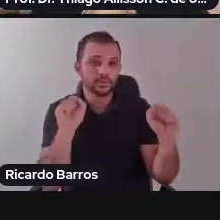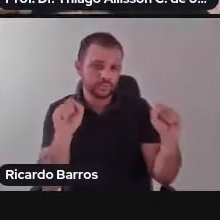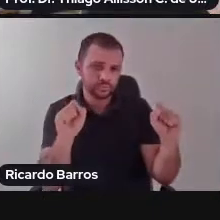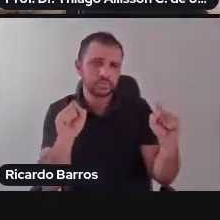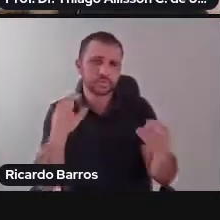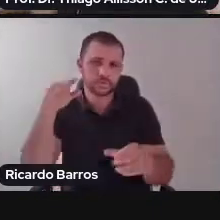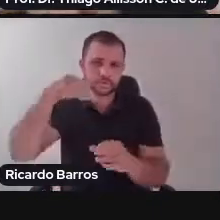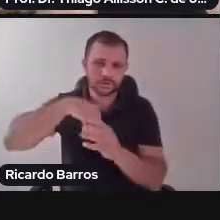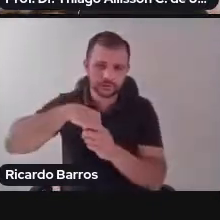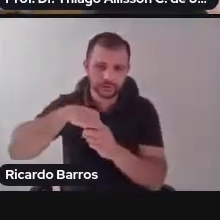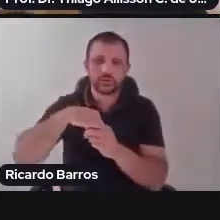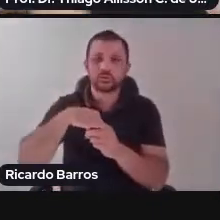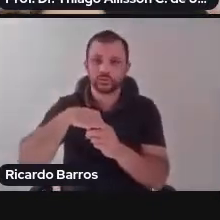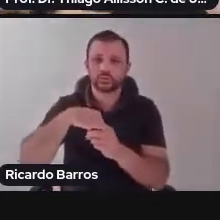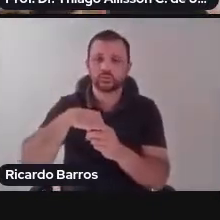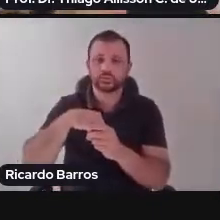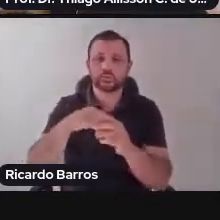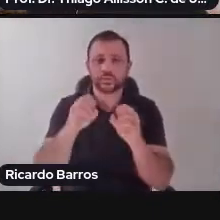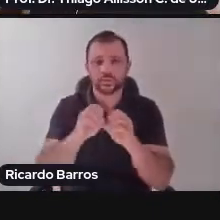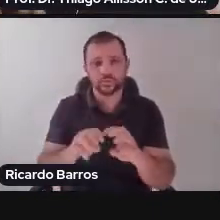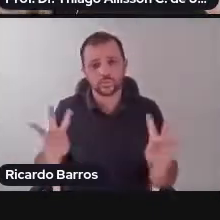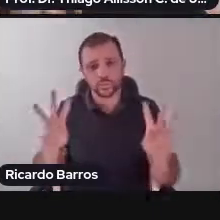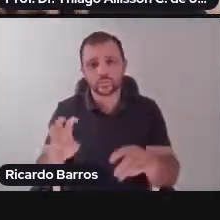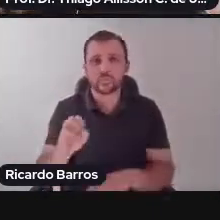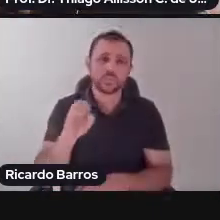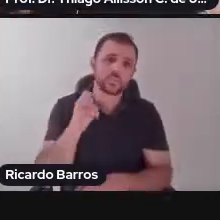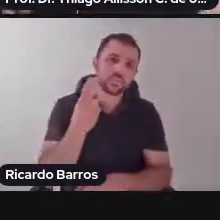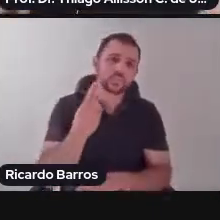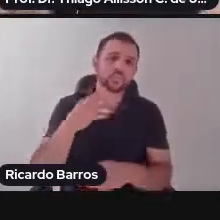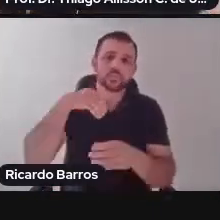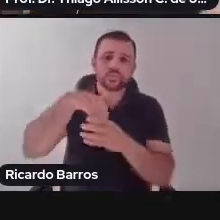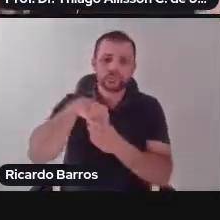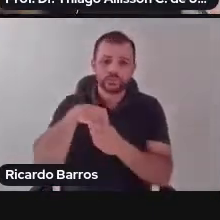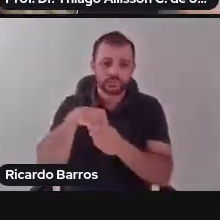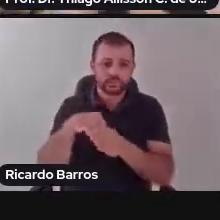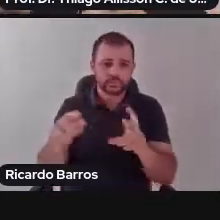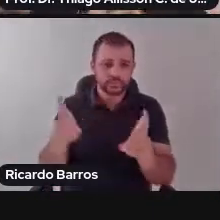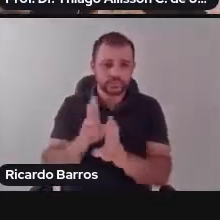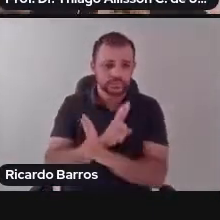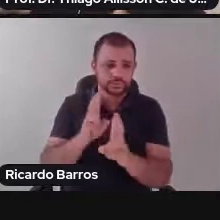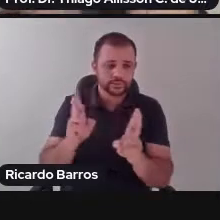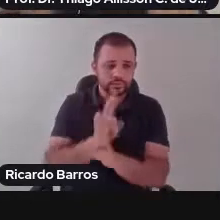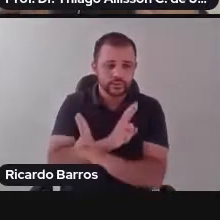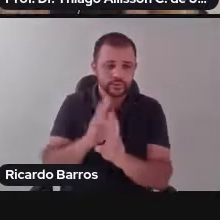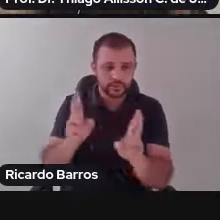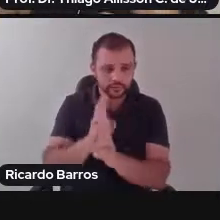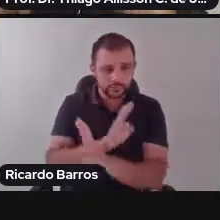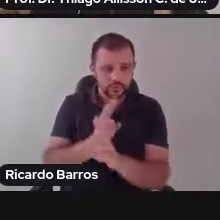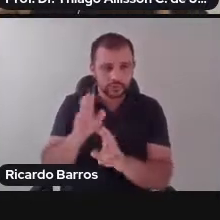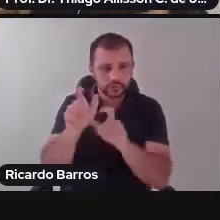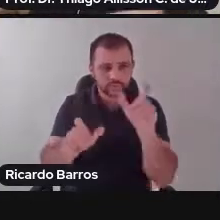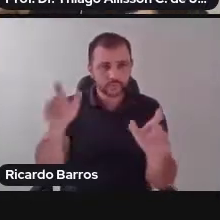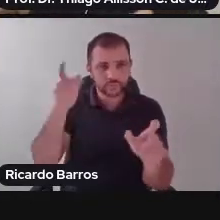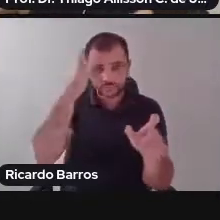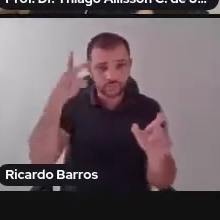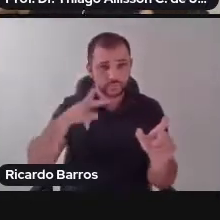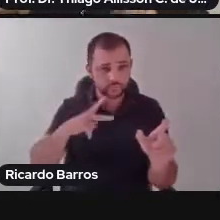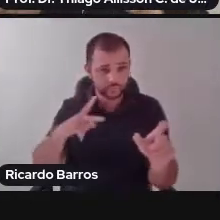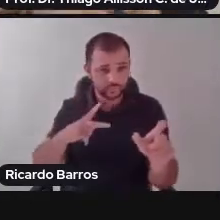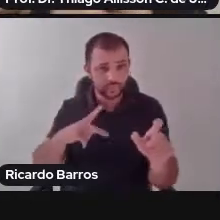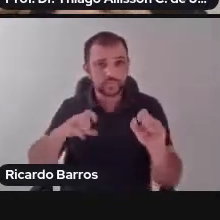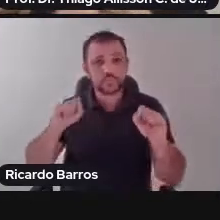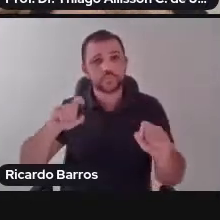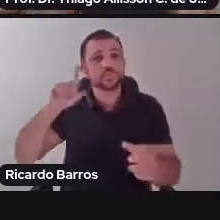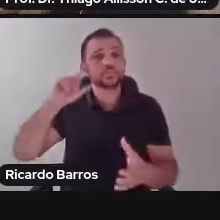Unidas, ou uma maioria no âmbito das relações entre indivíduos particulares, decidem, portanto, o